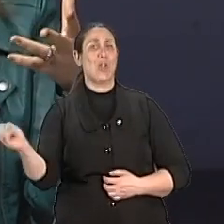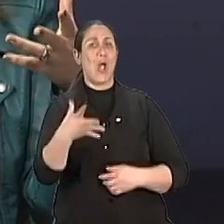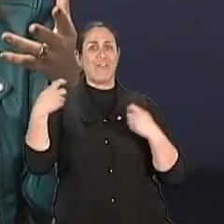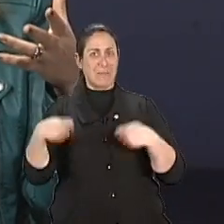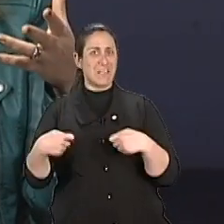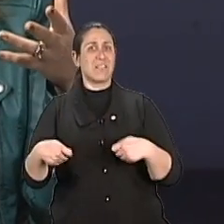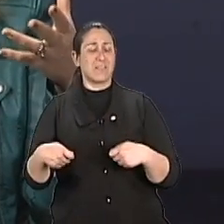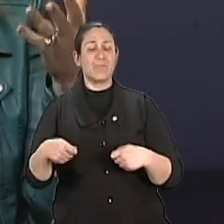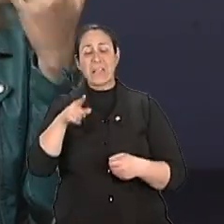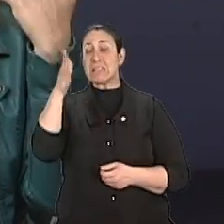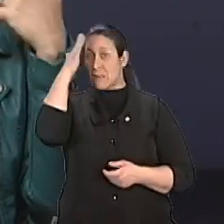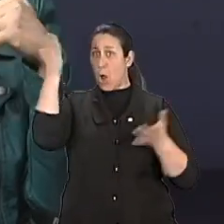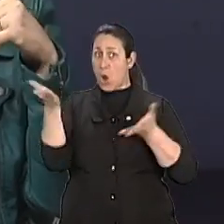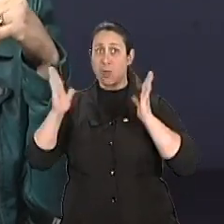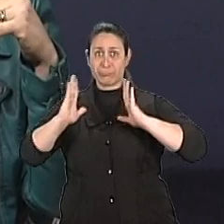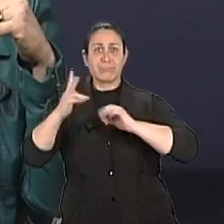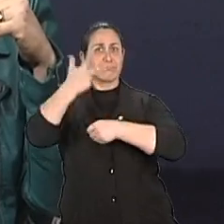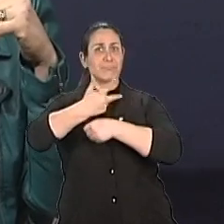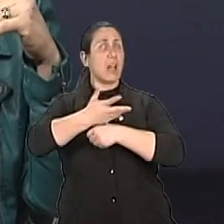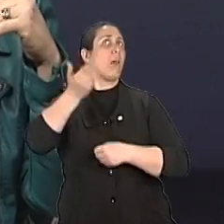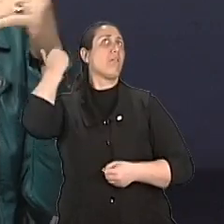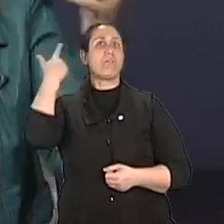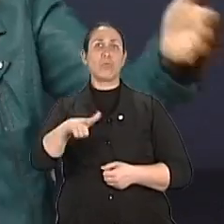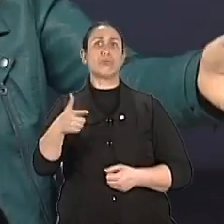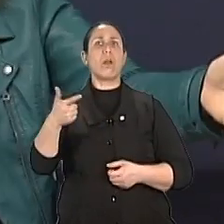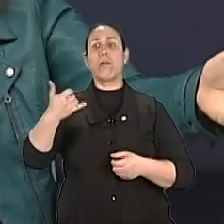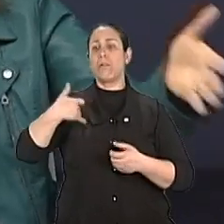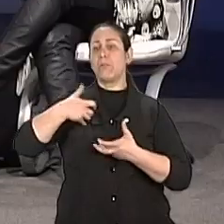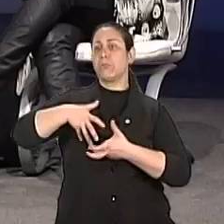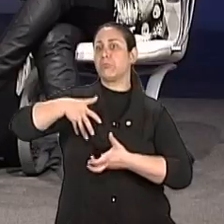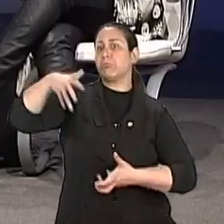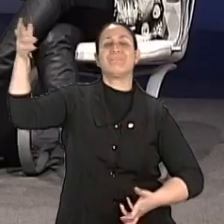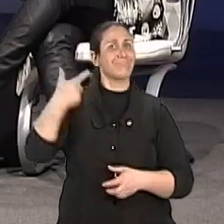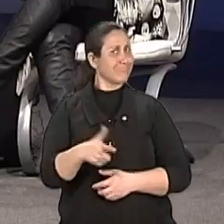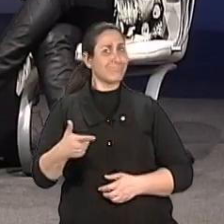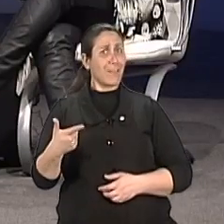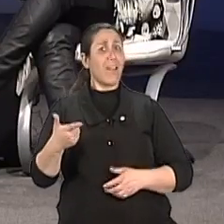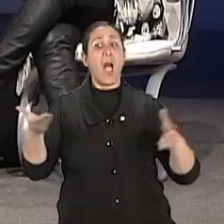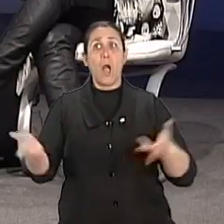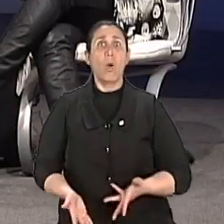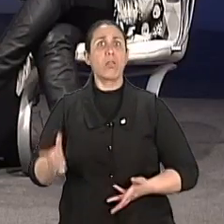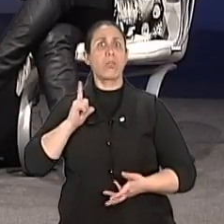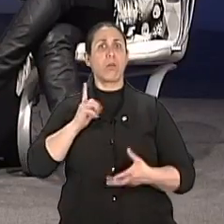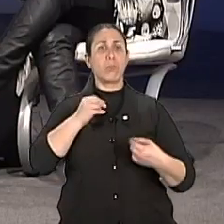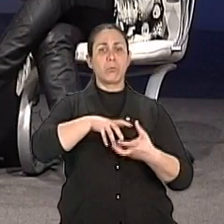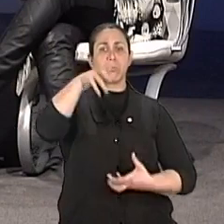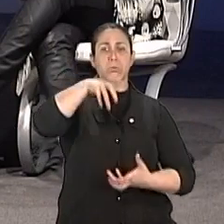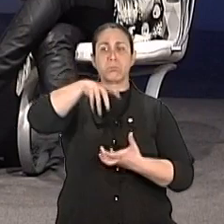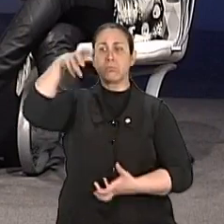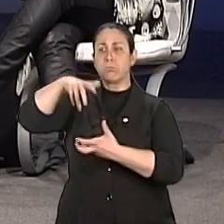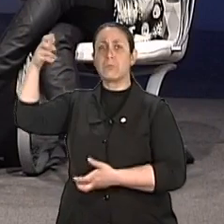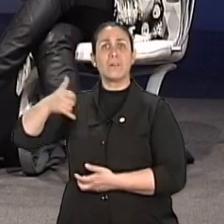muito maior. A coisa que nós não tínhamos até então. Claro. Então, aquilo que eu te disse, a possibilidade, há